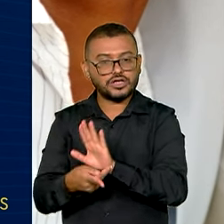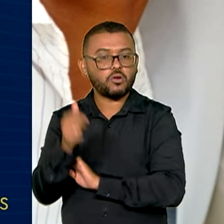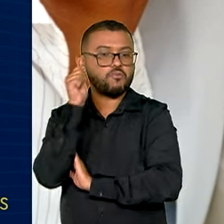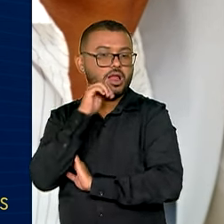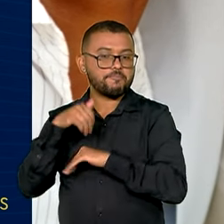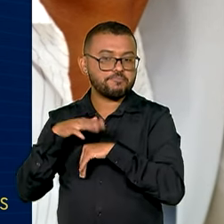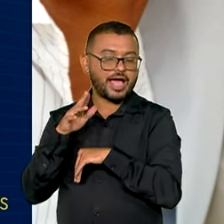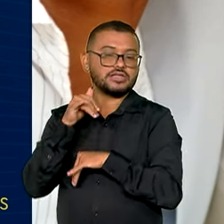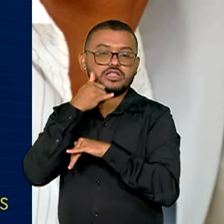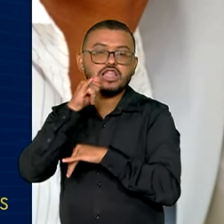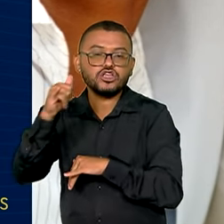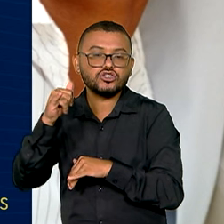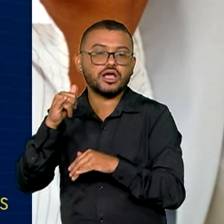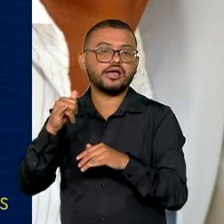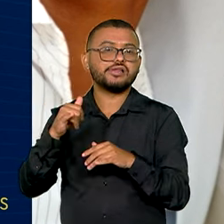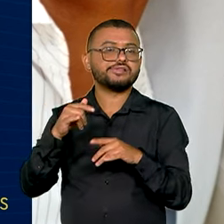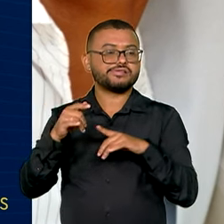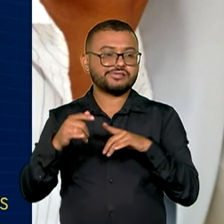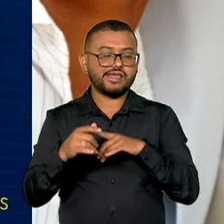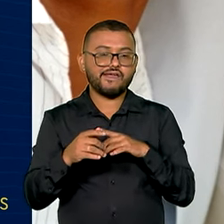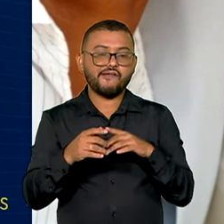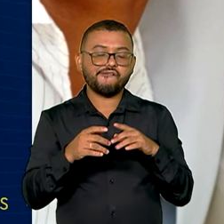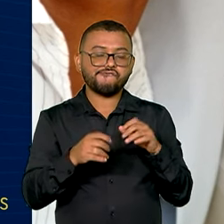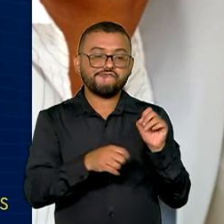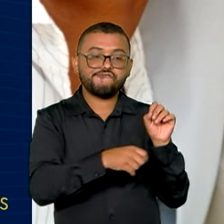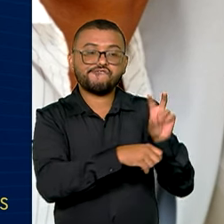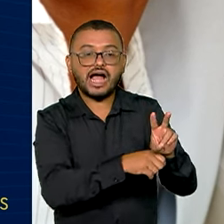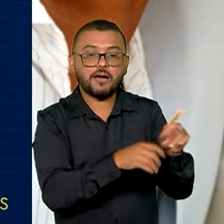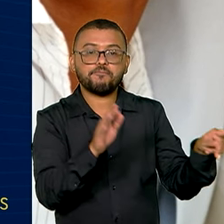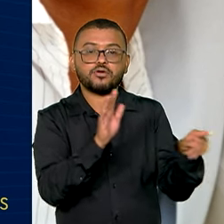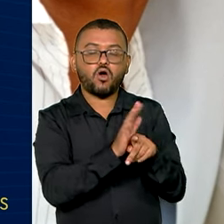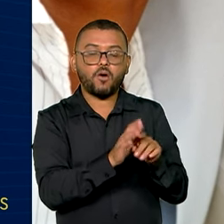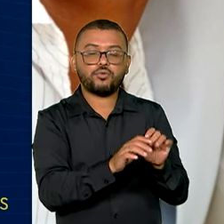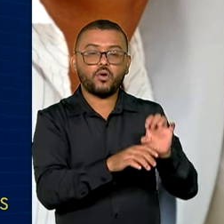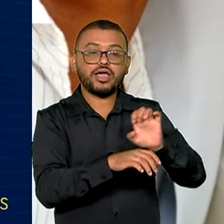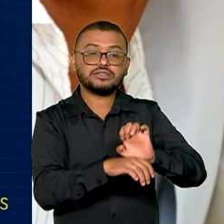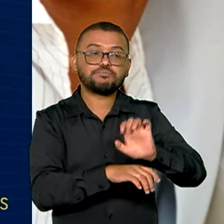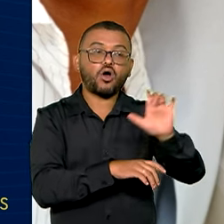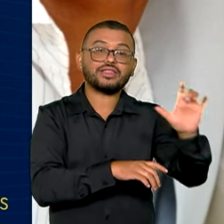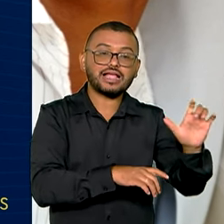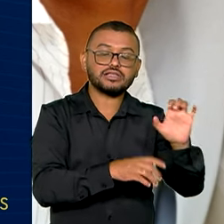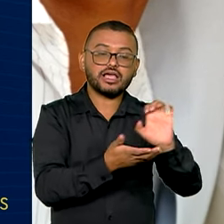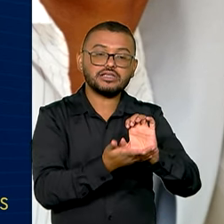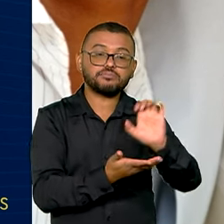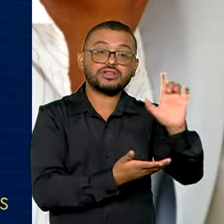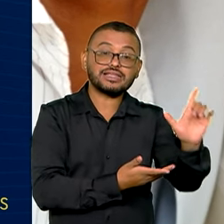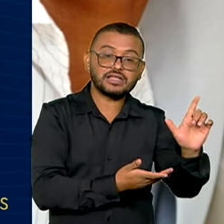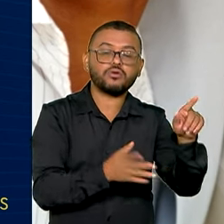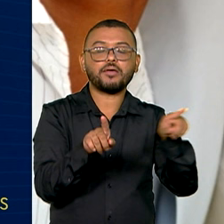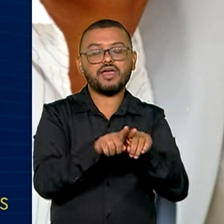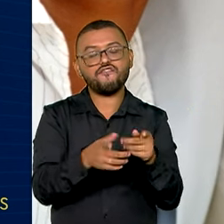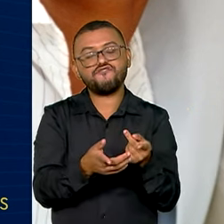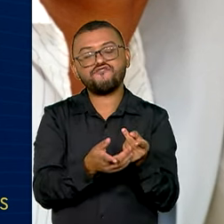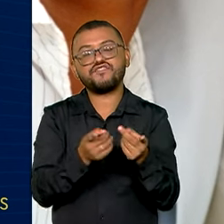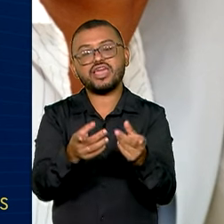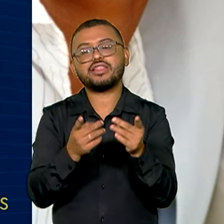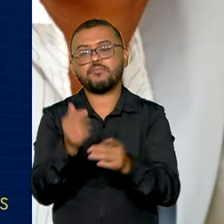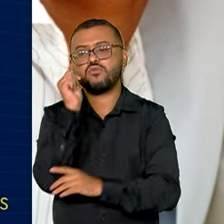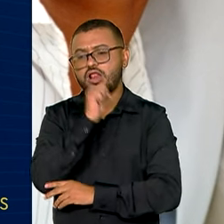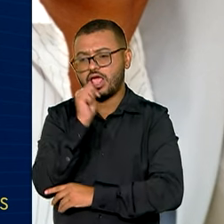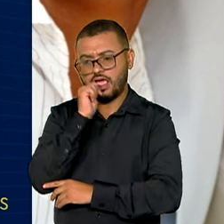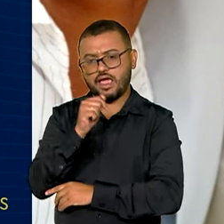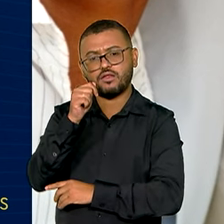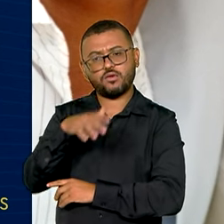Mulher. Reserva de vagas no setor de exportação e na área de comércio exterior para mulheres.